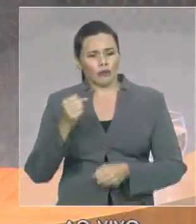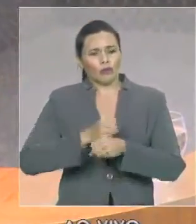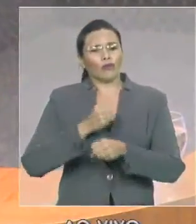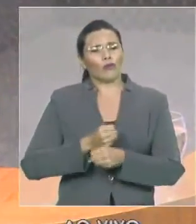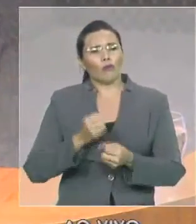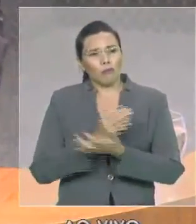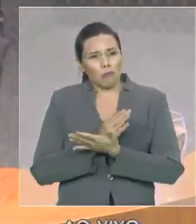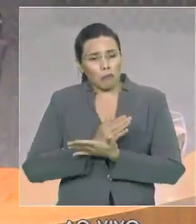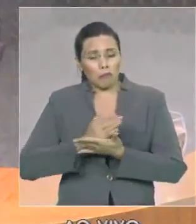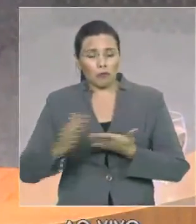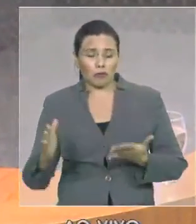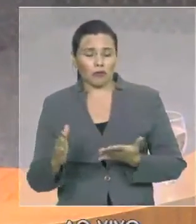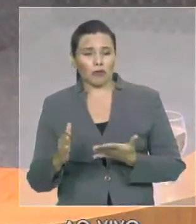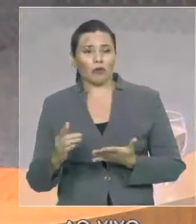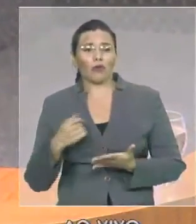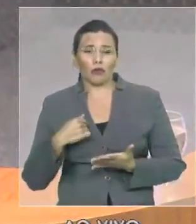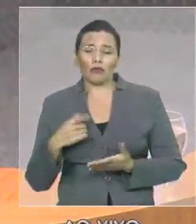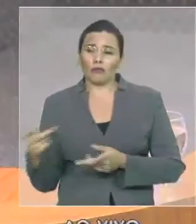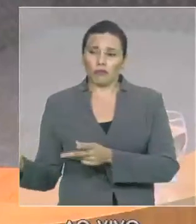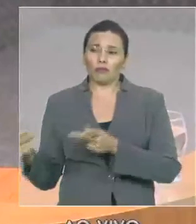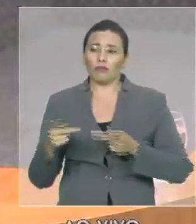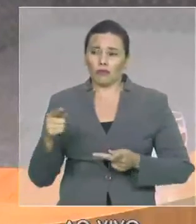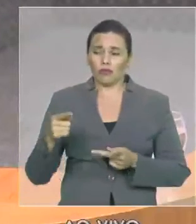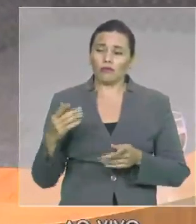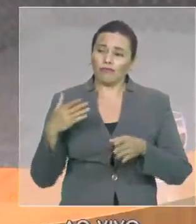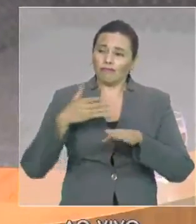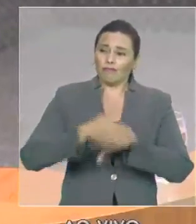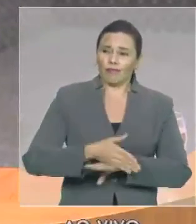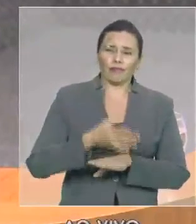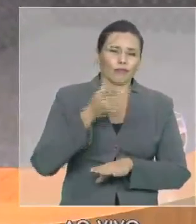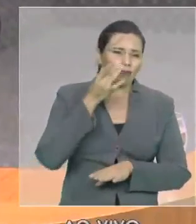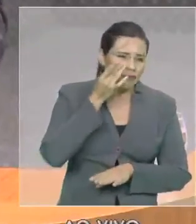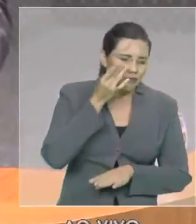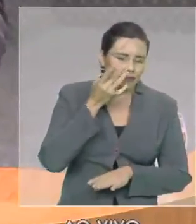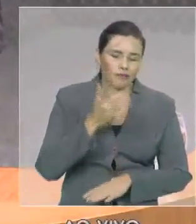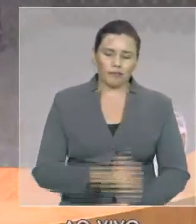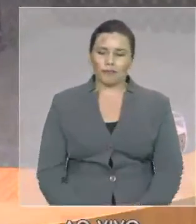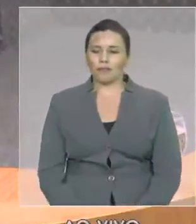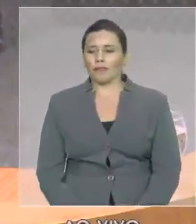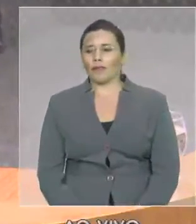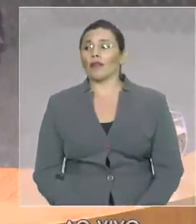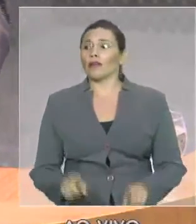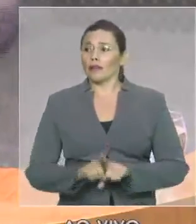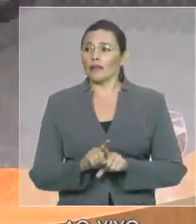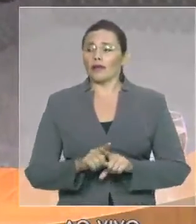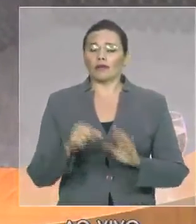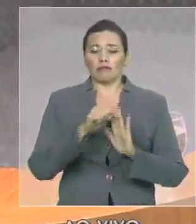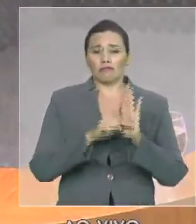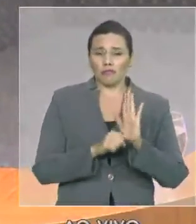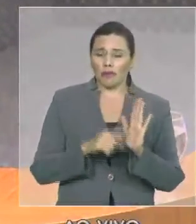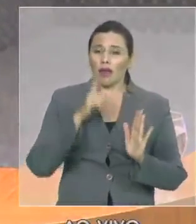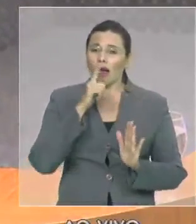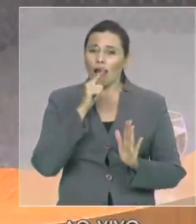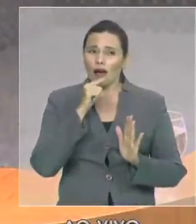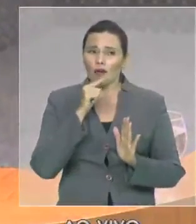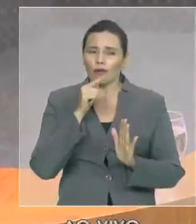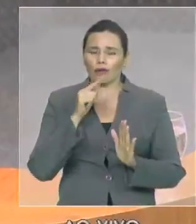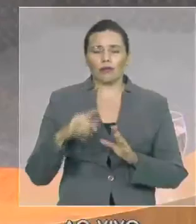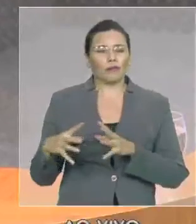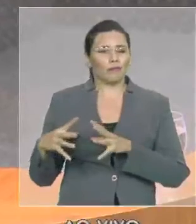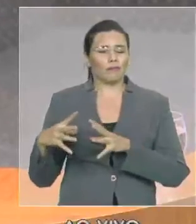inclusive para que visitem o programa Água para Todos que vai até o fim do ano iniciar